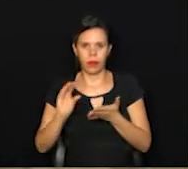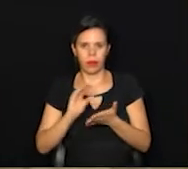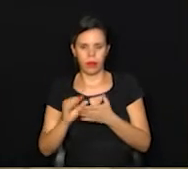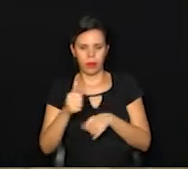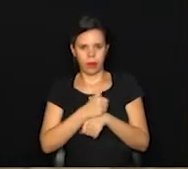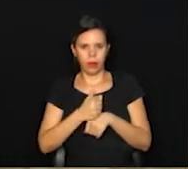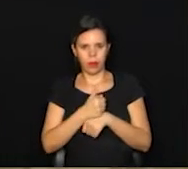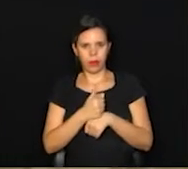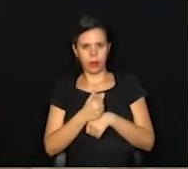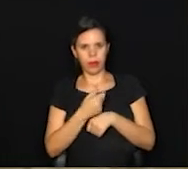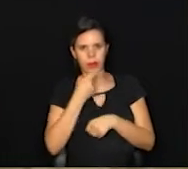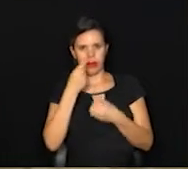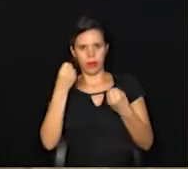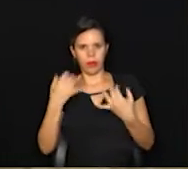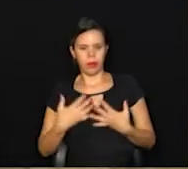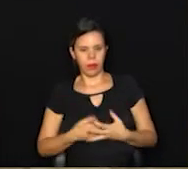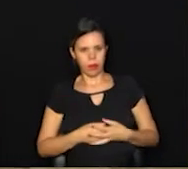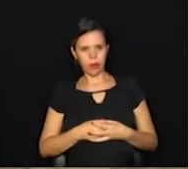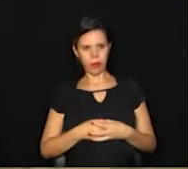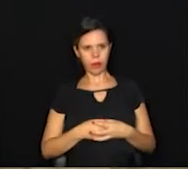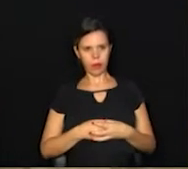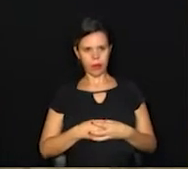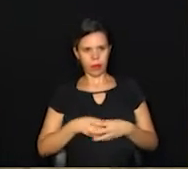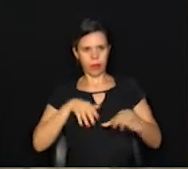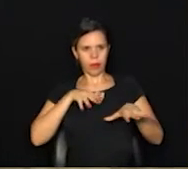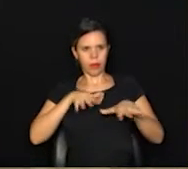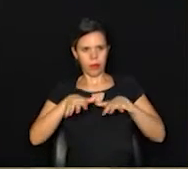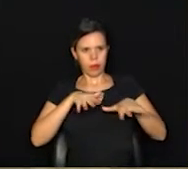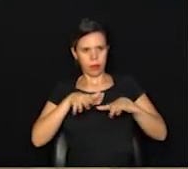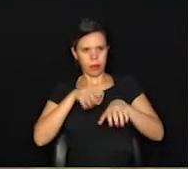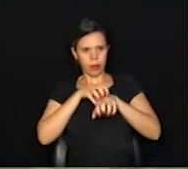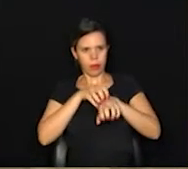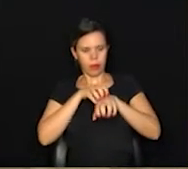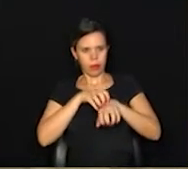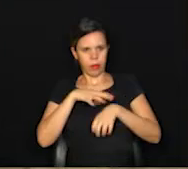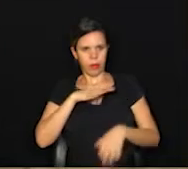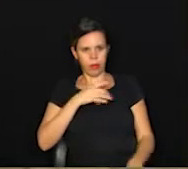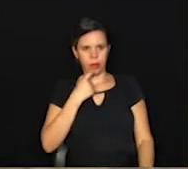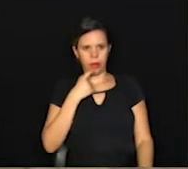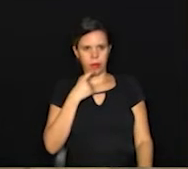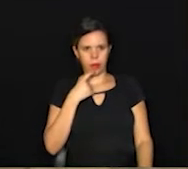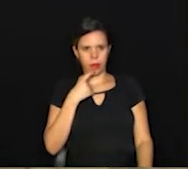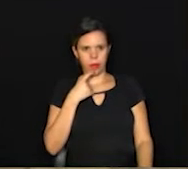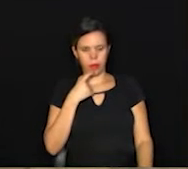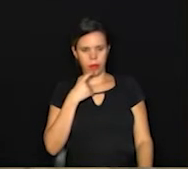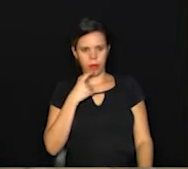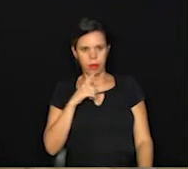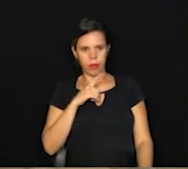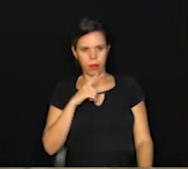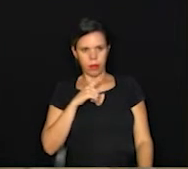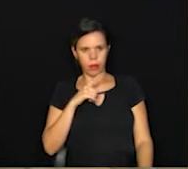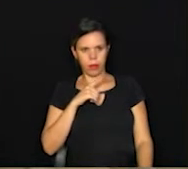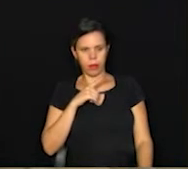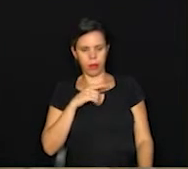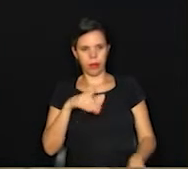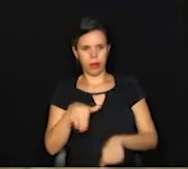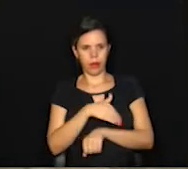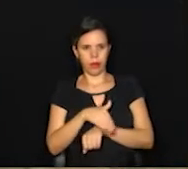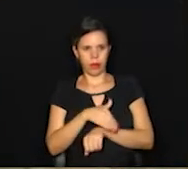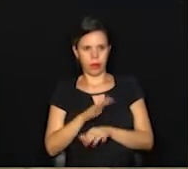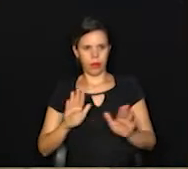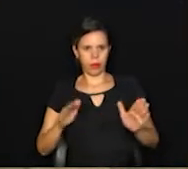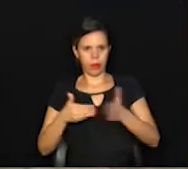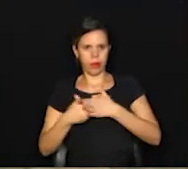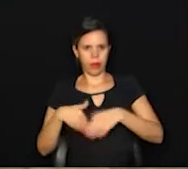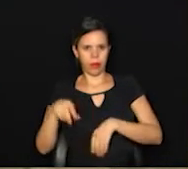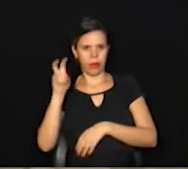cada área. Vamos falar um pouquinho sobre trânsito, transporte na cidade de Campinas, porque a gente tem vias bloqueadas na quinta